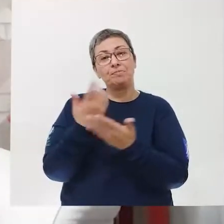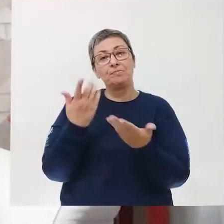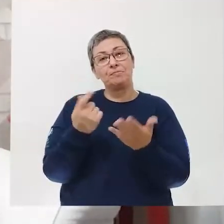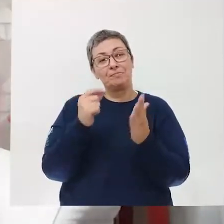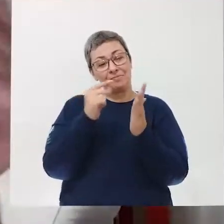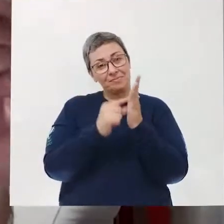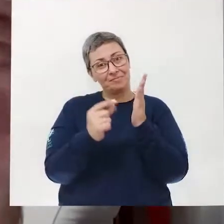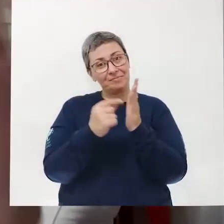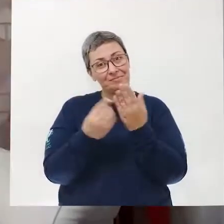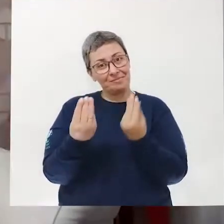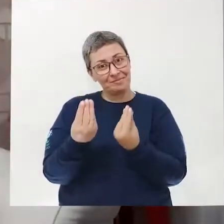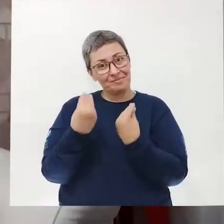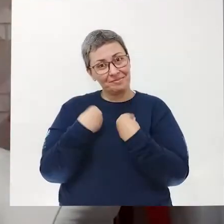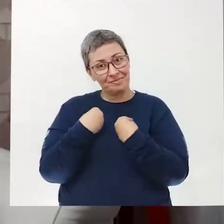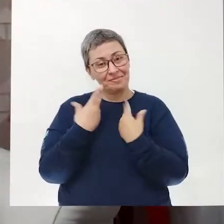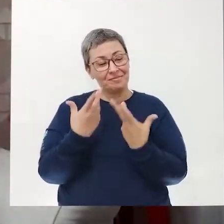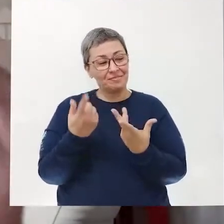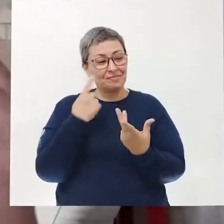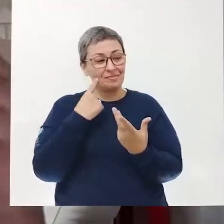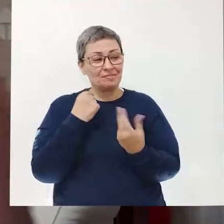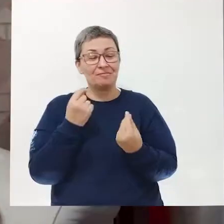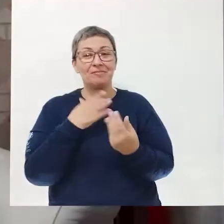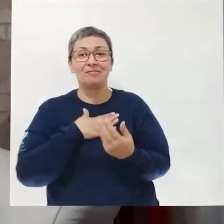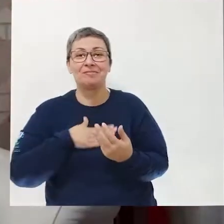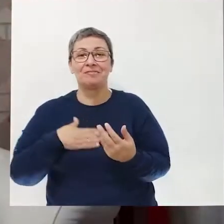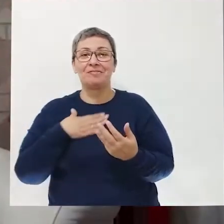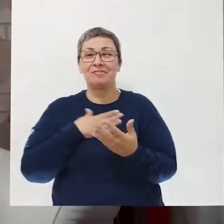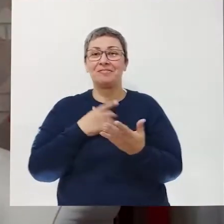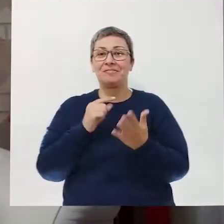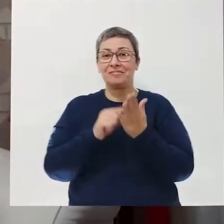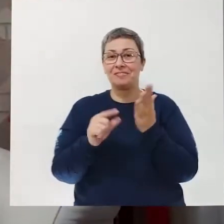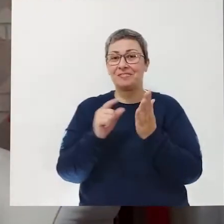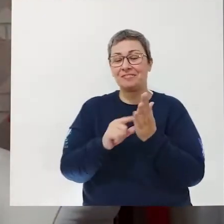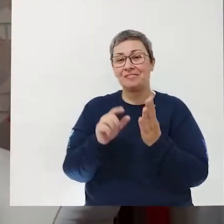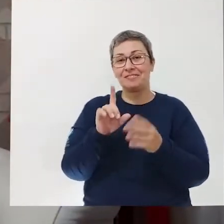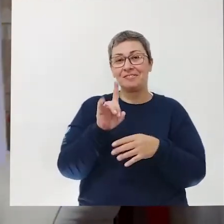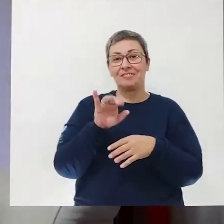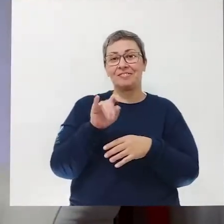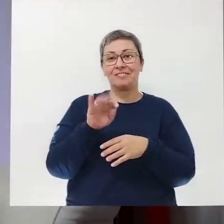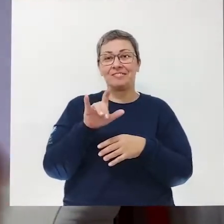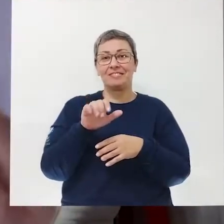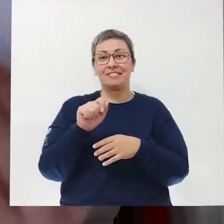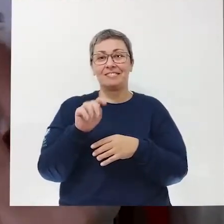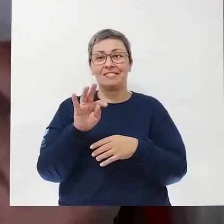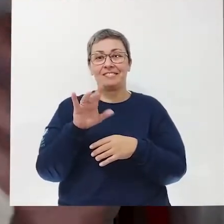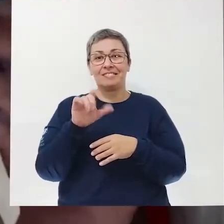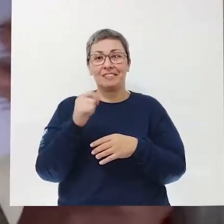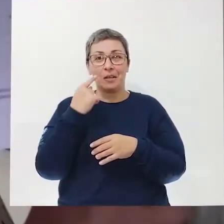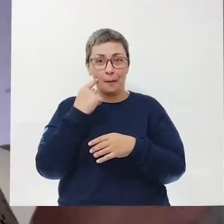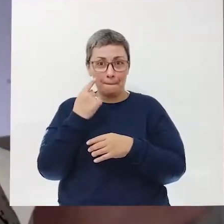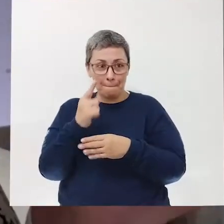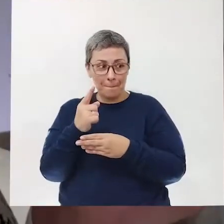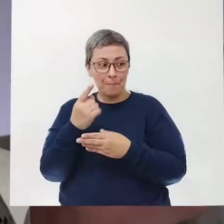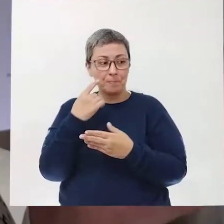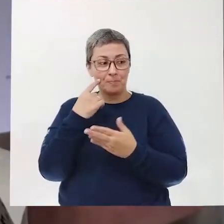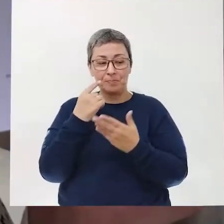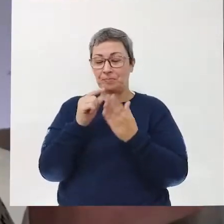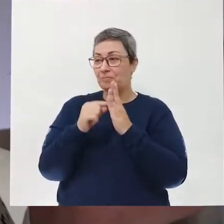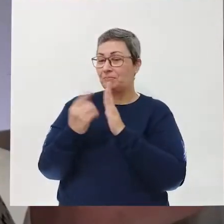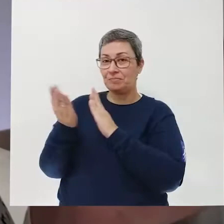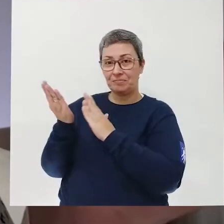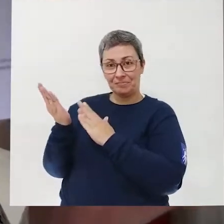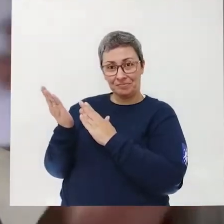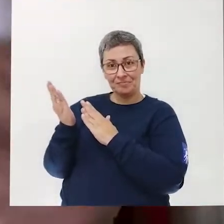dedicatória, né, gente? Porque eu sou uma pessoa que gosta de dedicatórias. Não sei se dá para enxergar, olha só, a